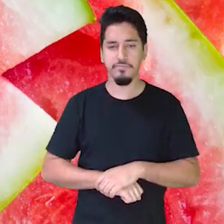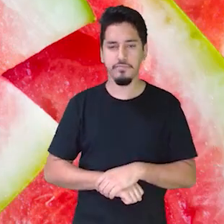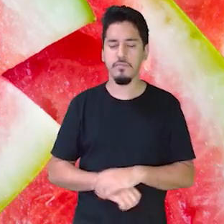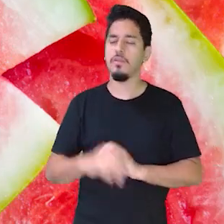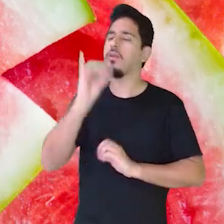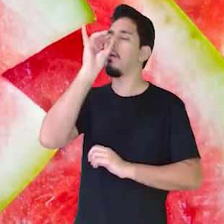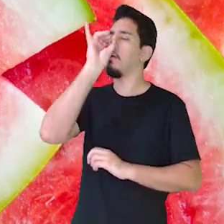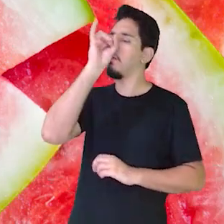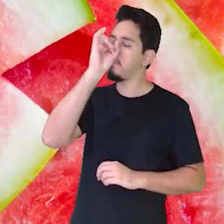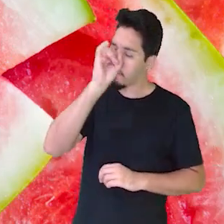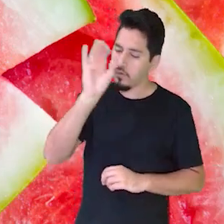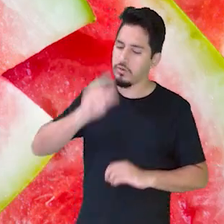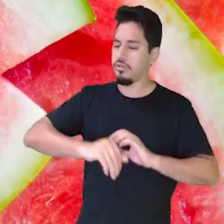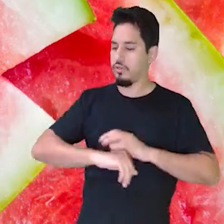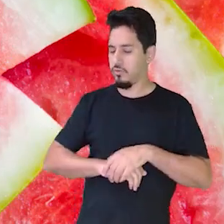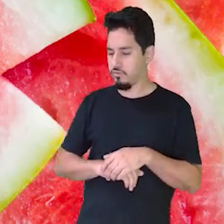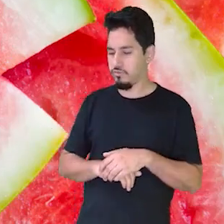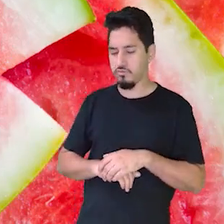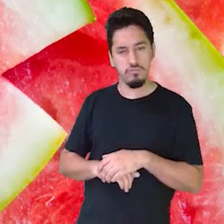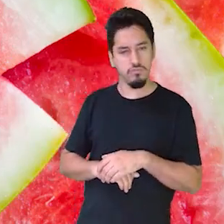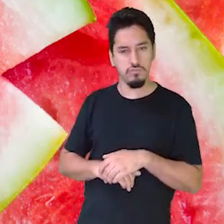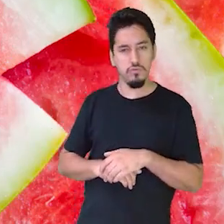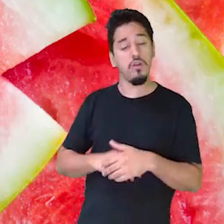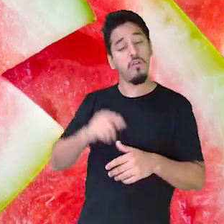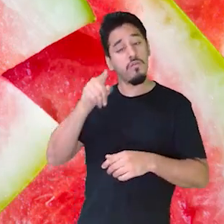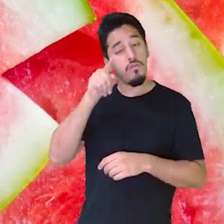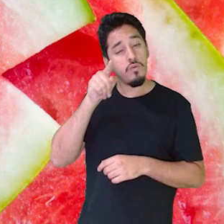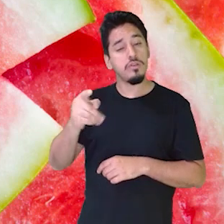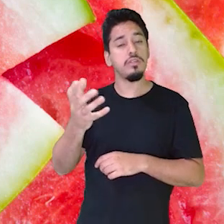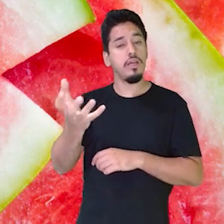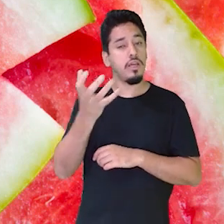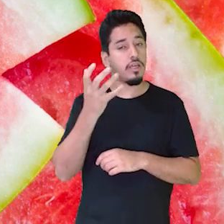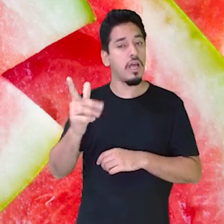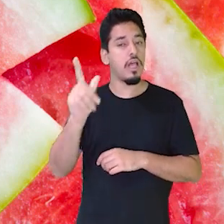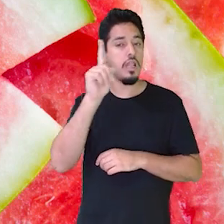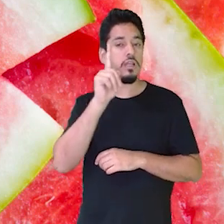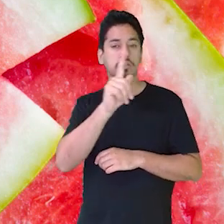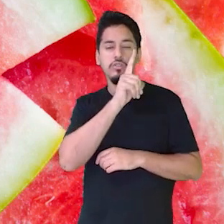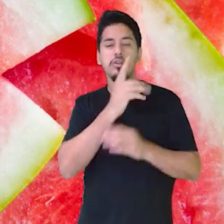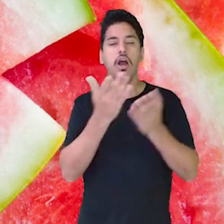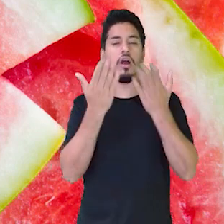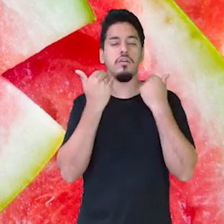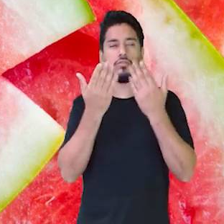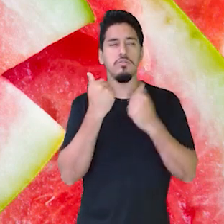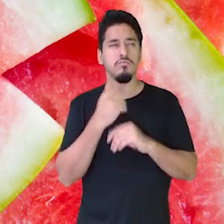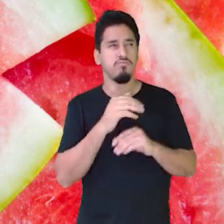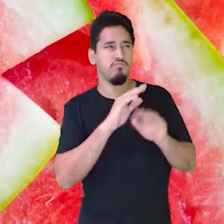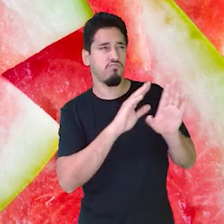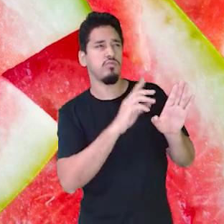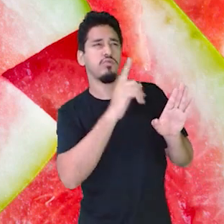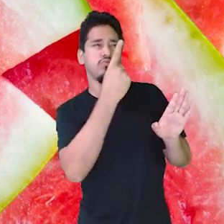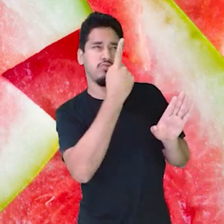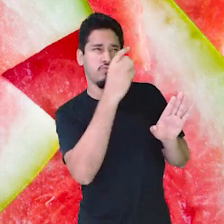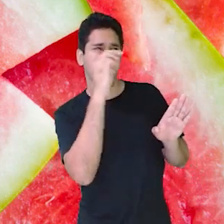Porquinho, porquinho, você quer lanchar? Só um minutinho.